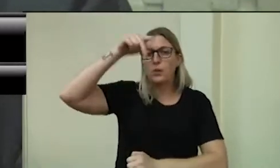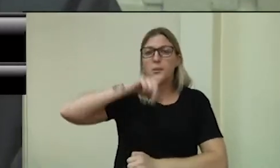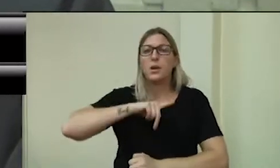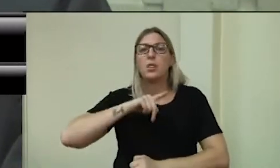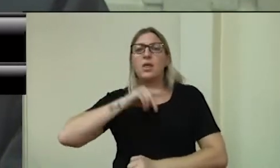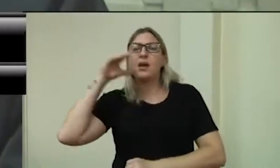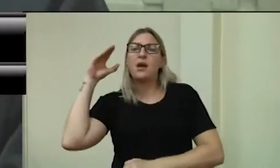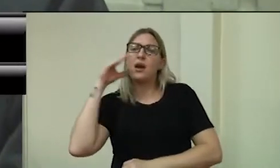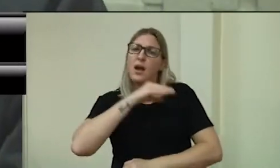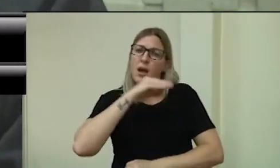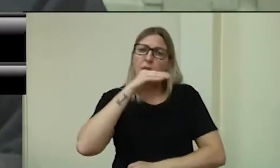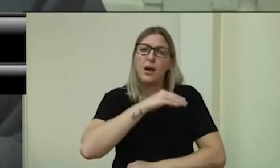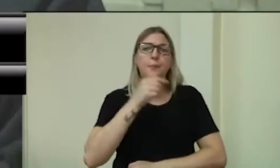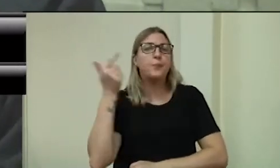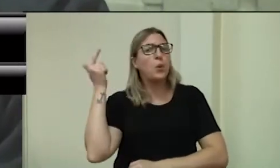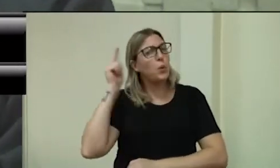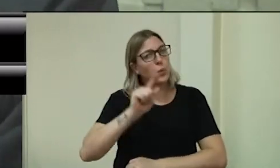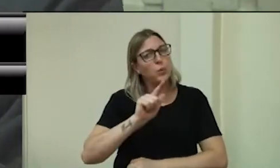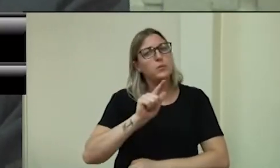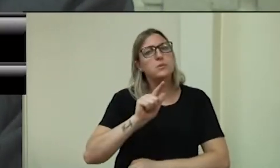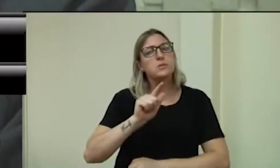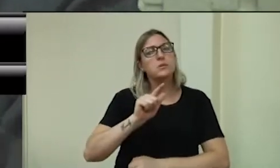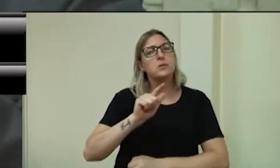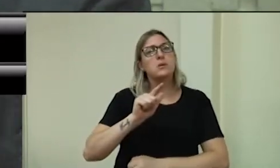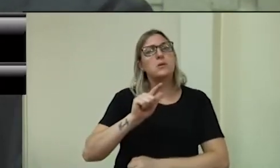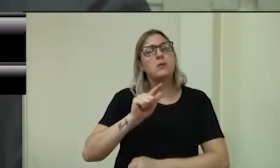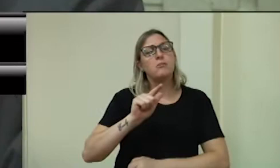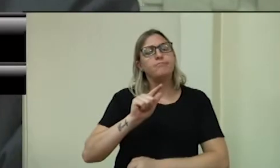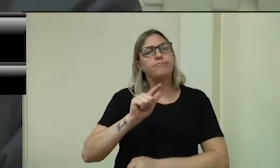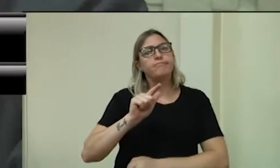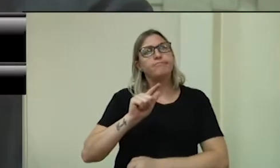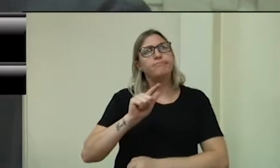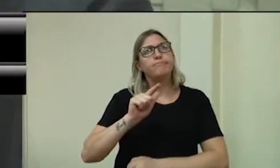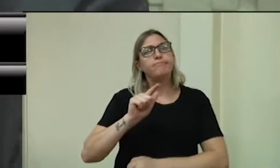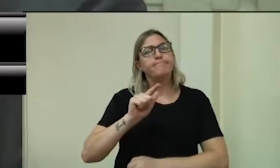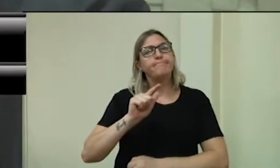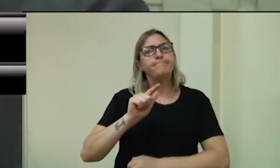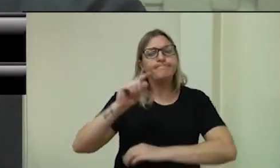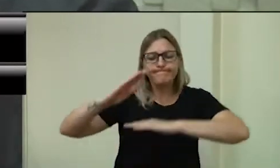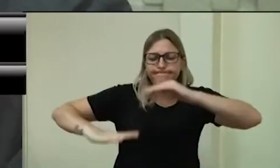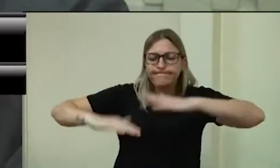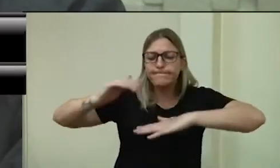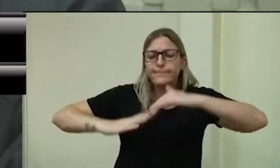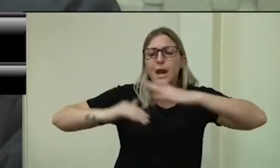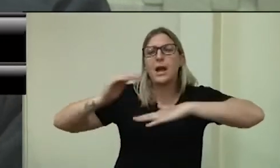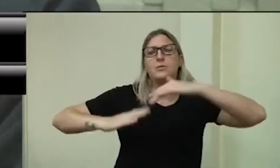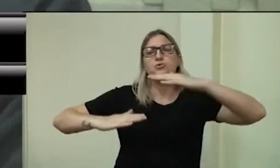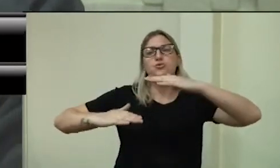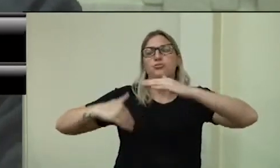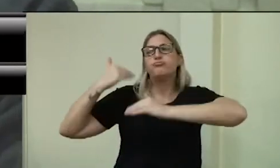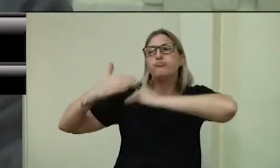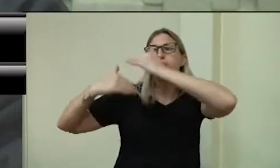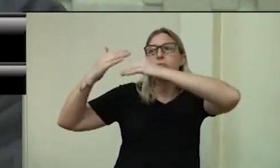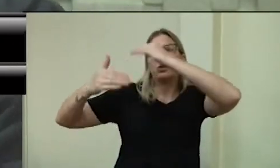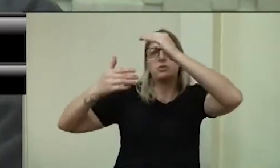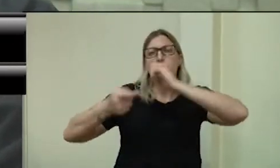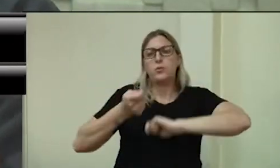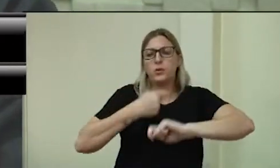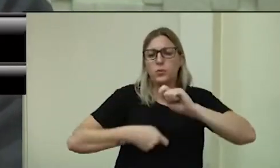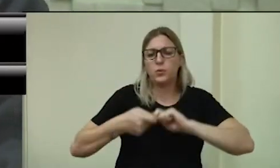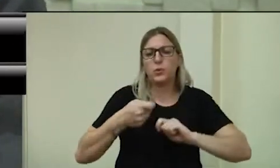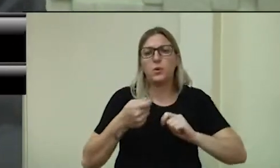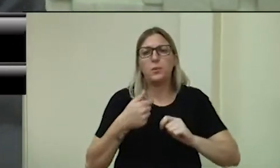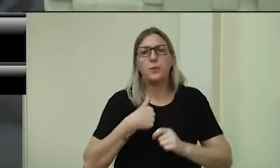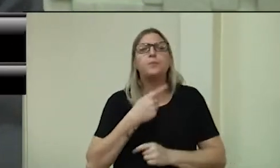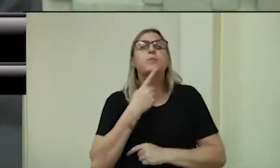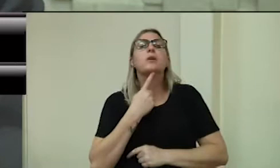consiga colocar em prática aquela pujança econômica que nós tantos esperamos. Eu sempre gosto de dizer aqui, na